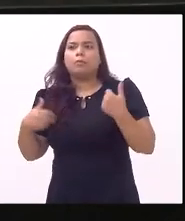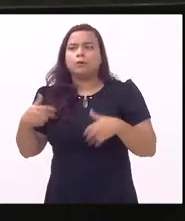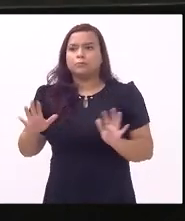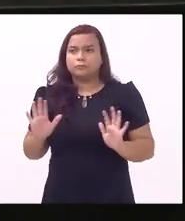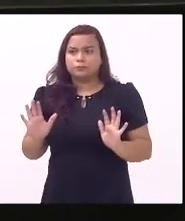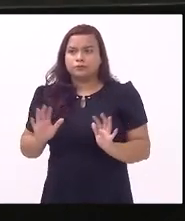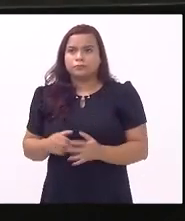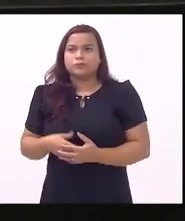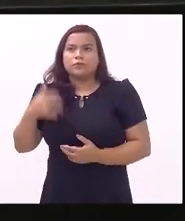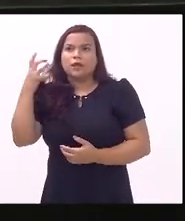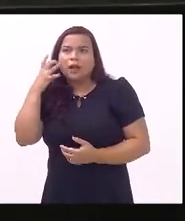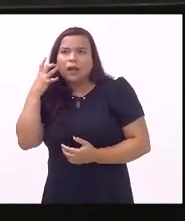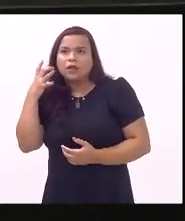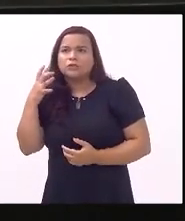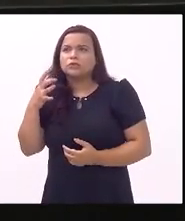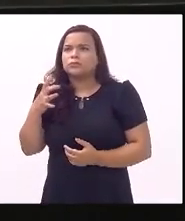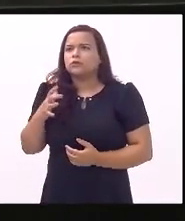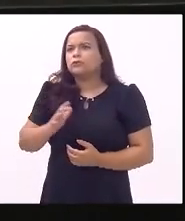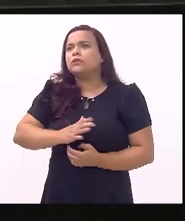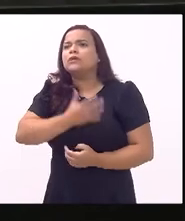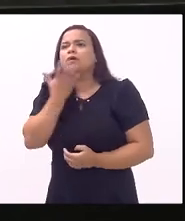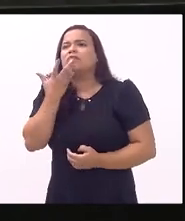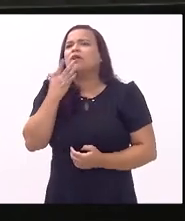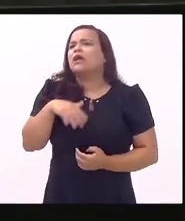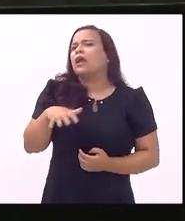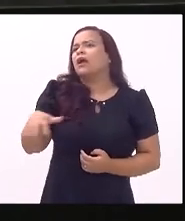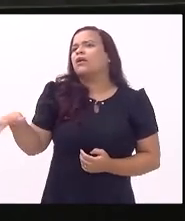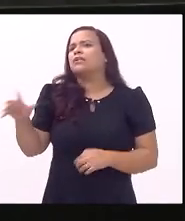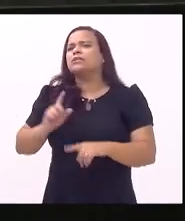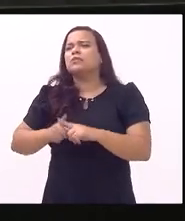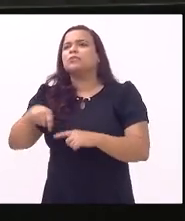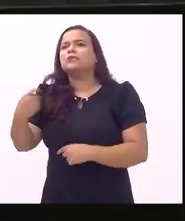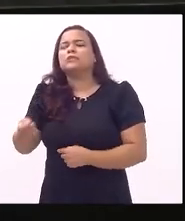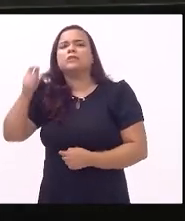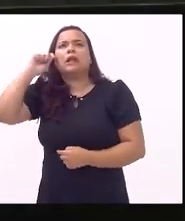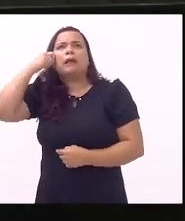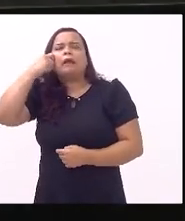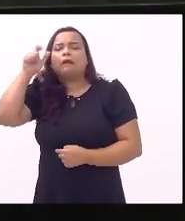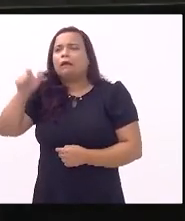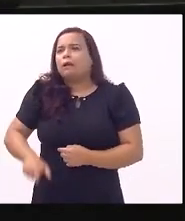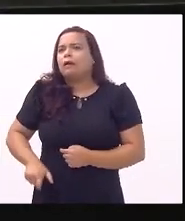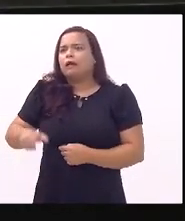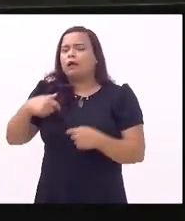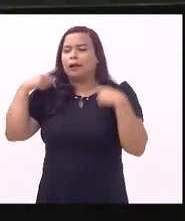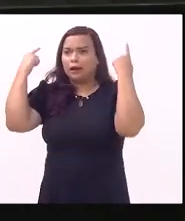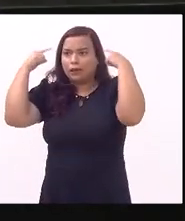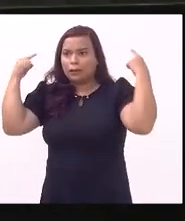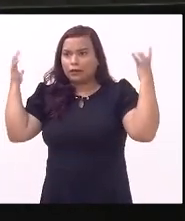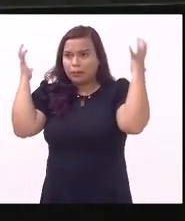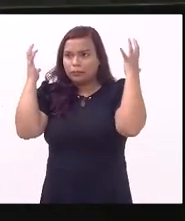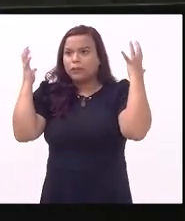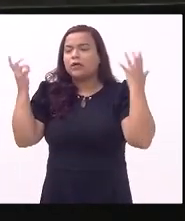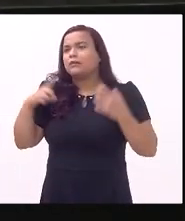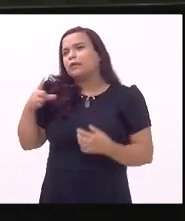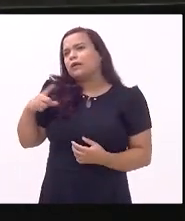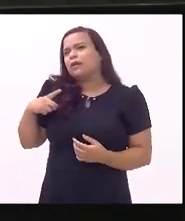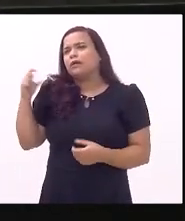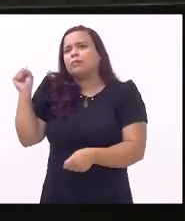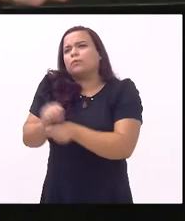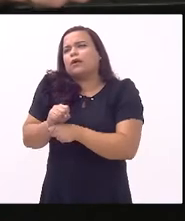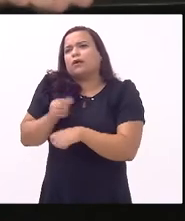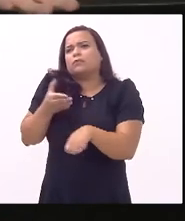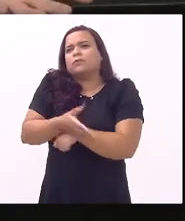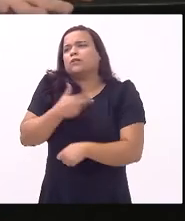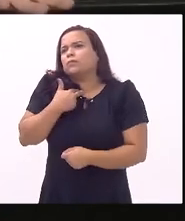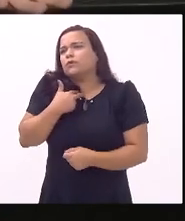eu acho um absurdo uma criança porque é negra porque tem um cabelo black power sem impedida pô que